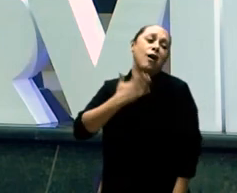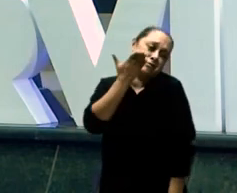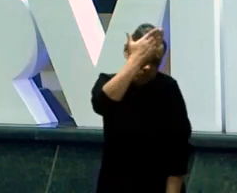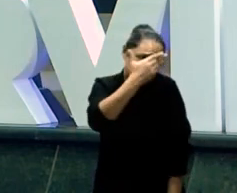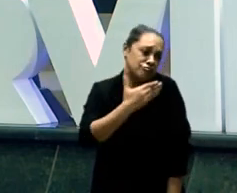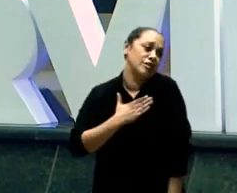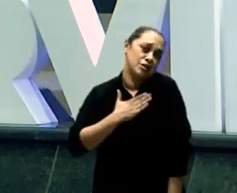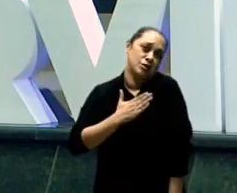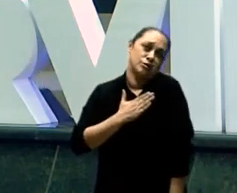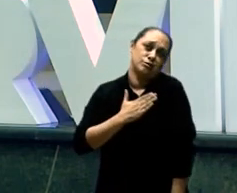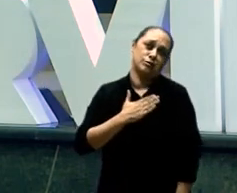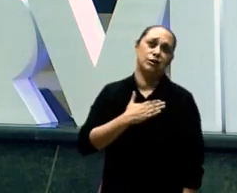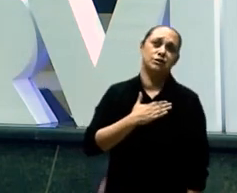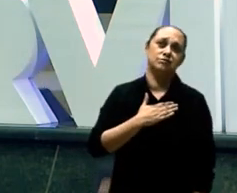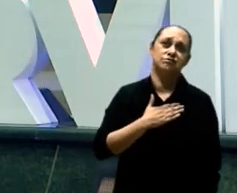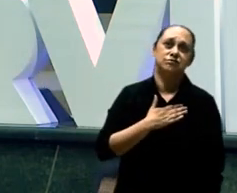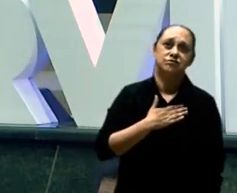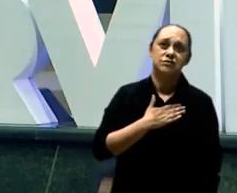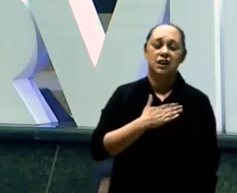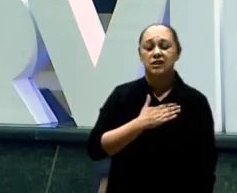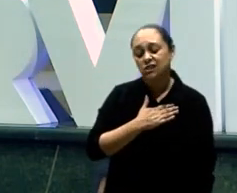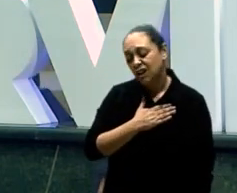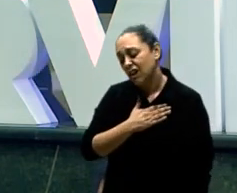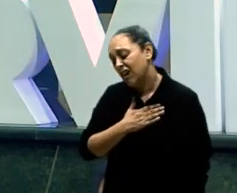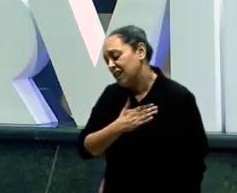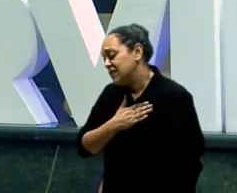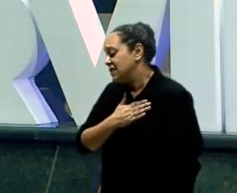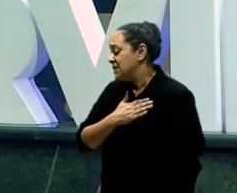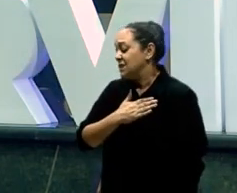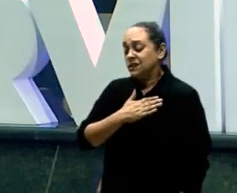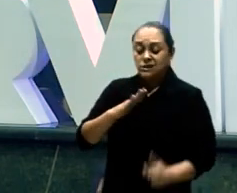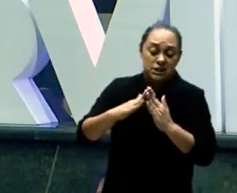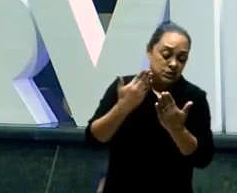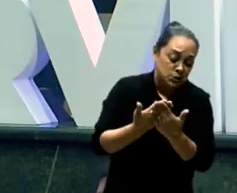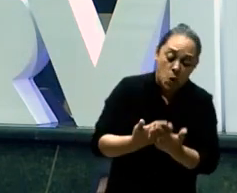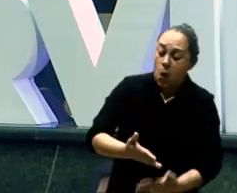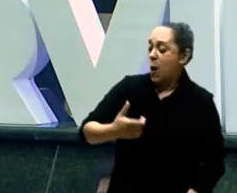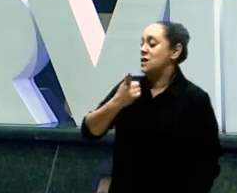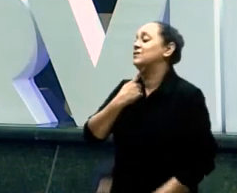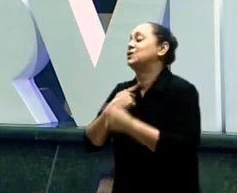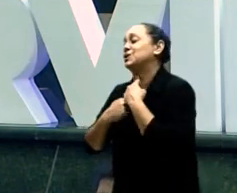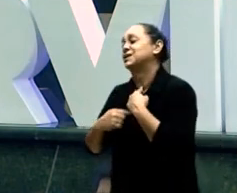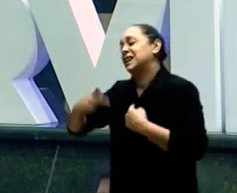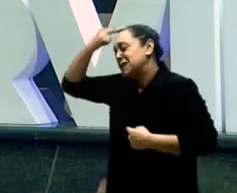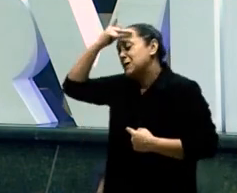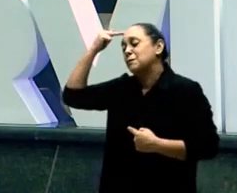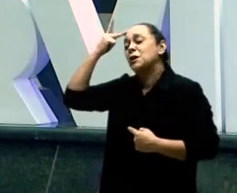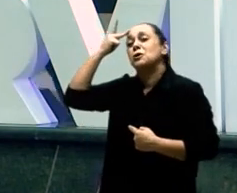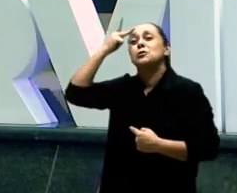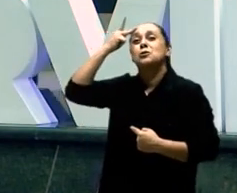Para ver se essa pessoa Gosta da gente Sabe o que acontece Com o Jacó aqui E aqui eu concluo A mensagem